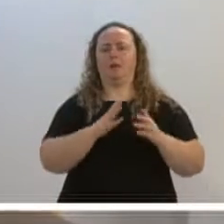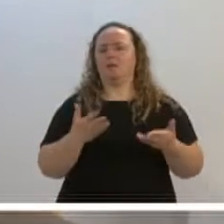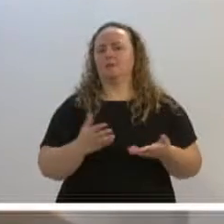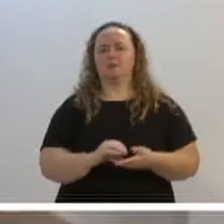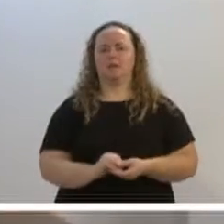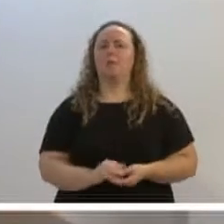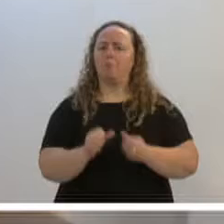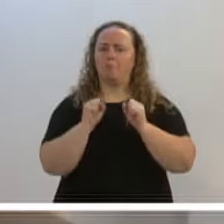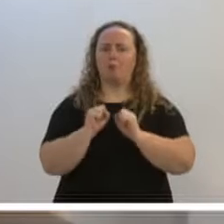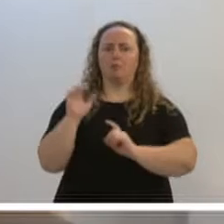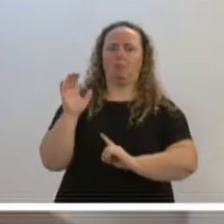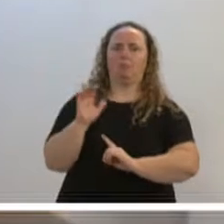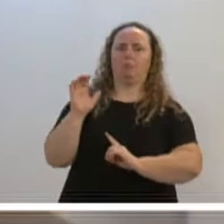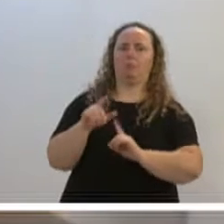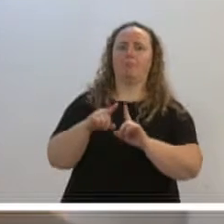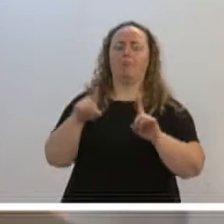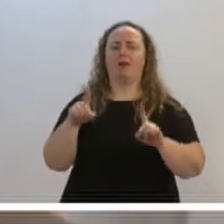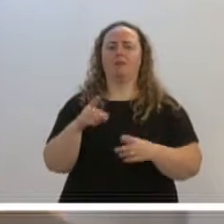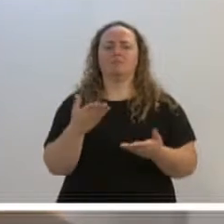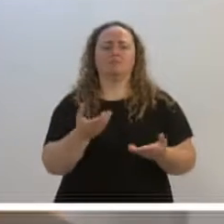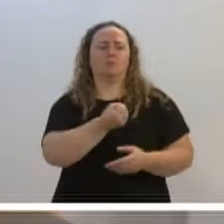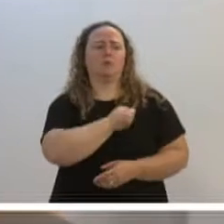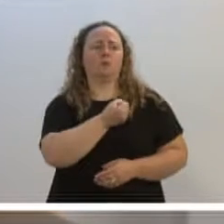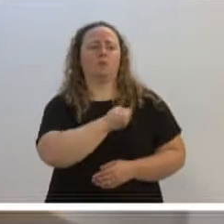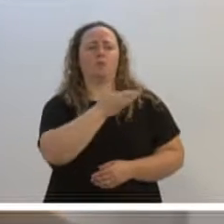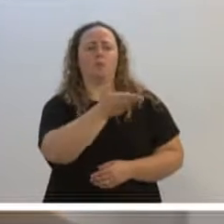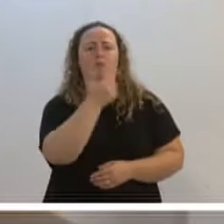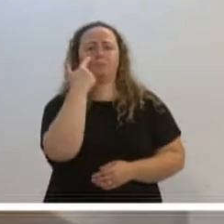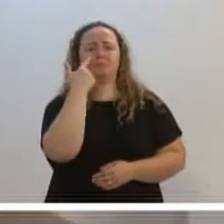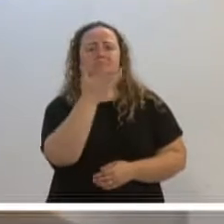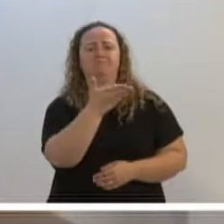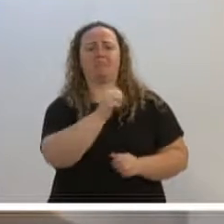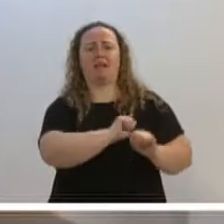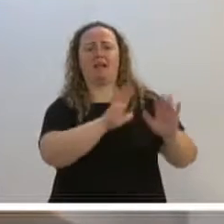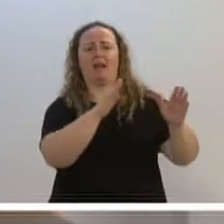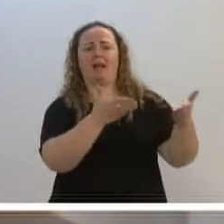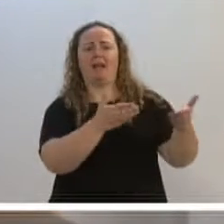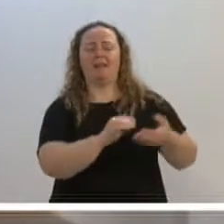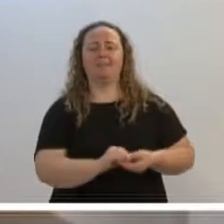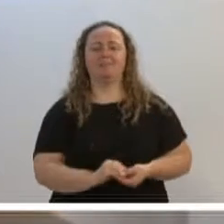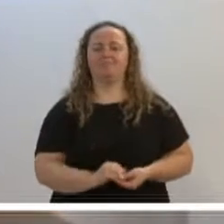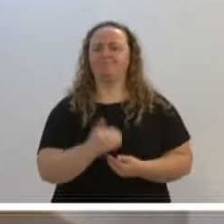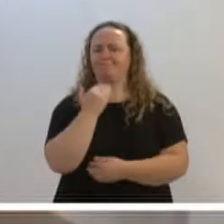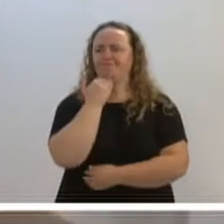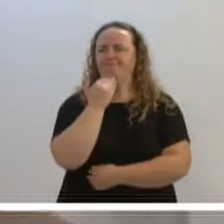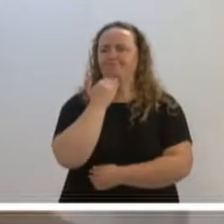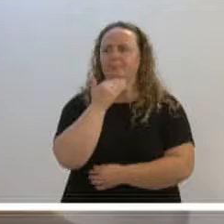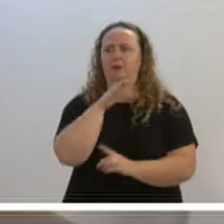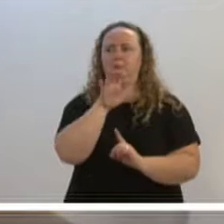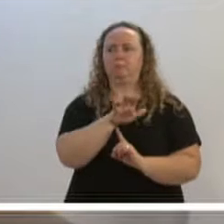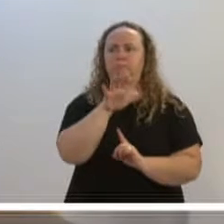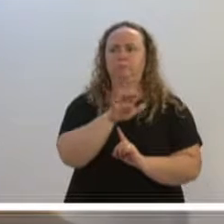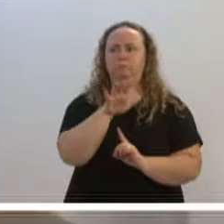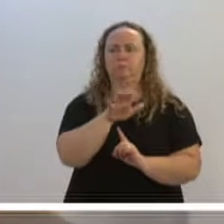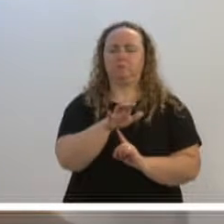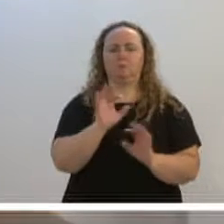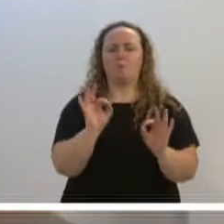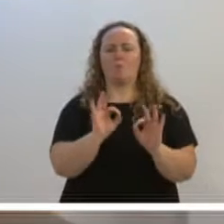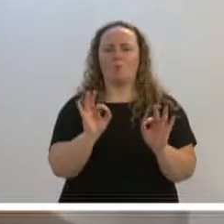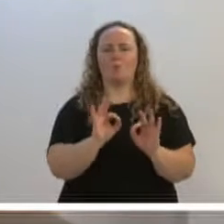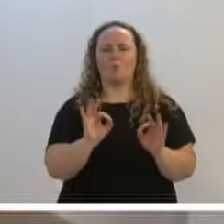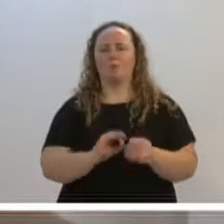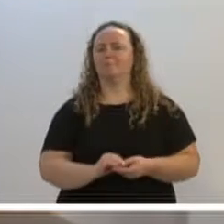mais que pressione a empresa, os números estão lá tão claros e não tem como fazer. Hoje não adianta fazer pressão política, e, principalmente, aqui,